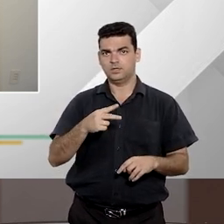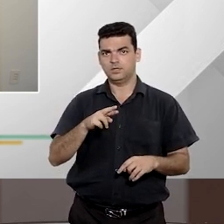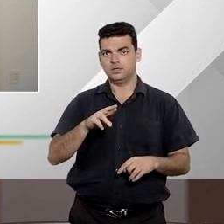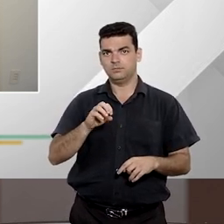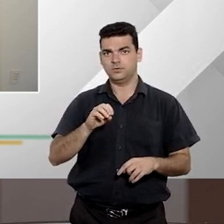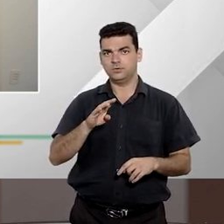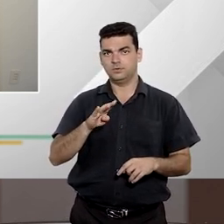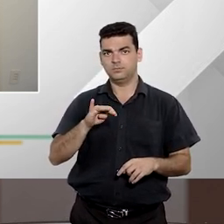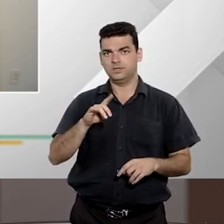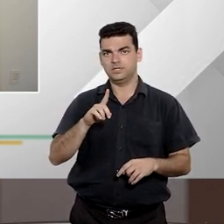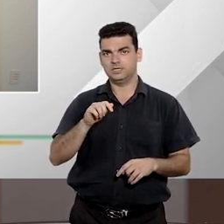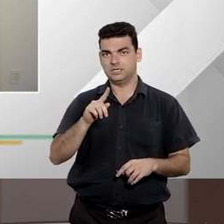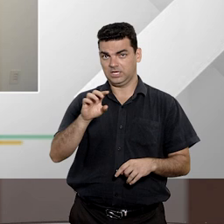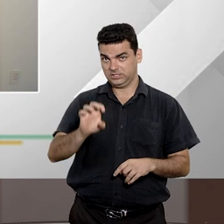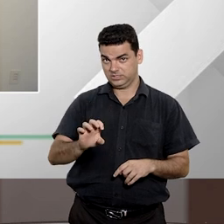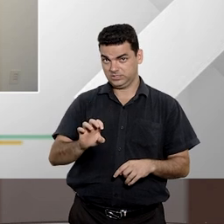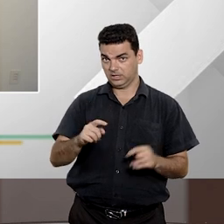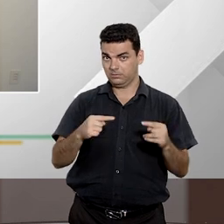administrativa.